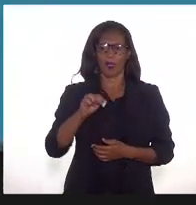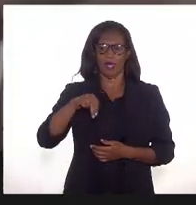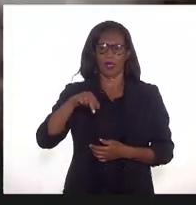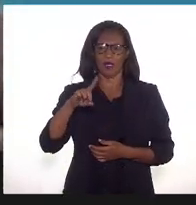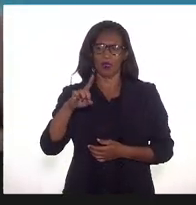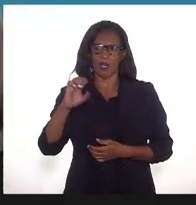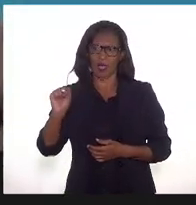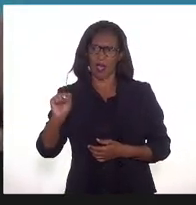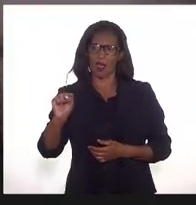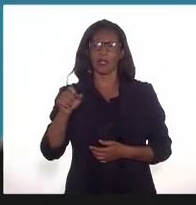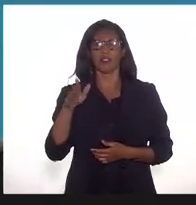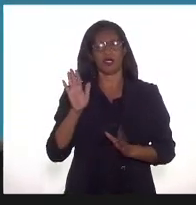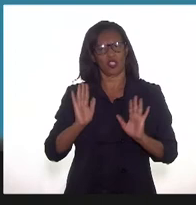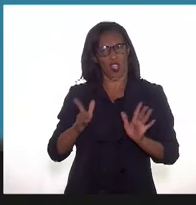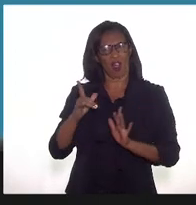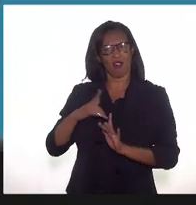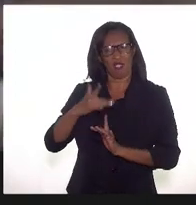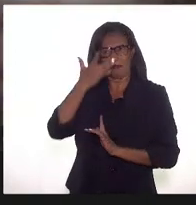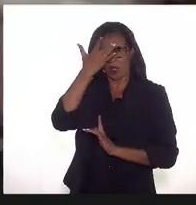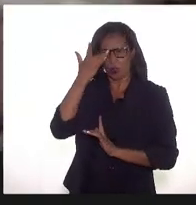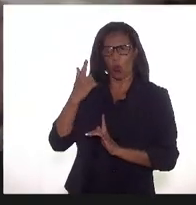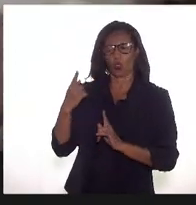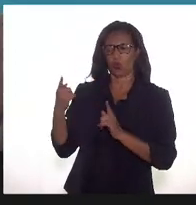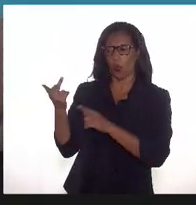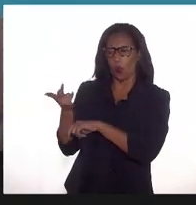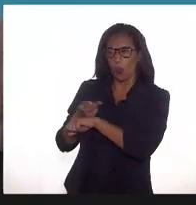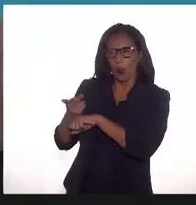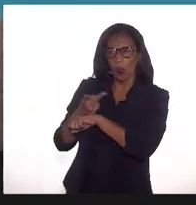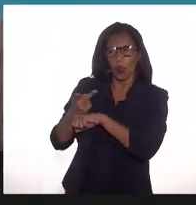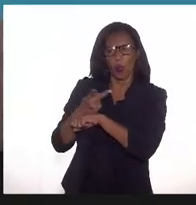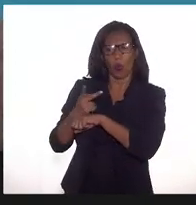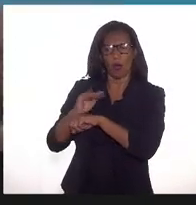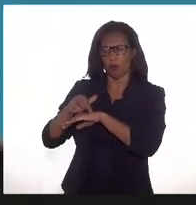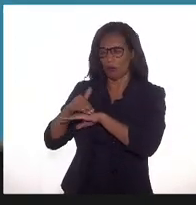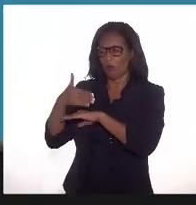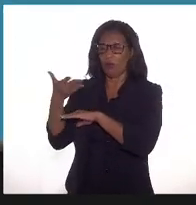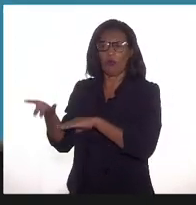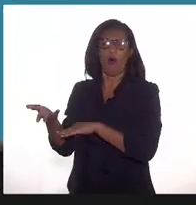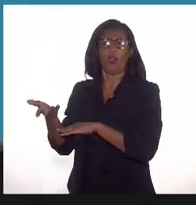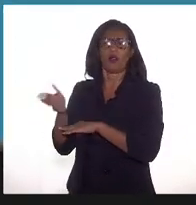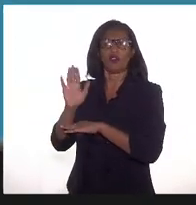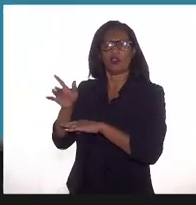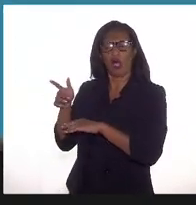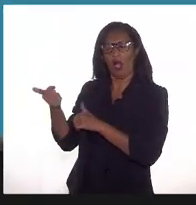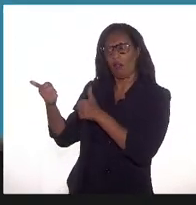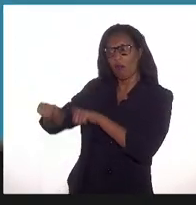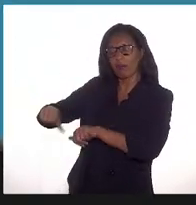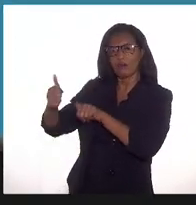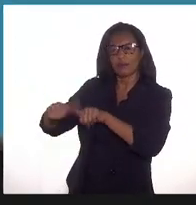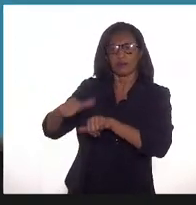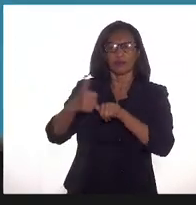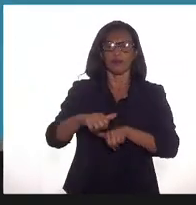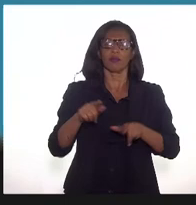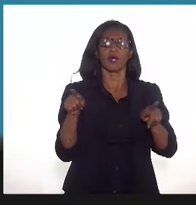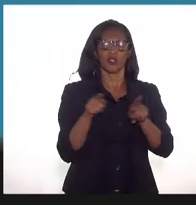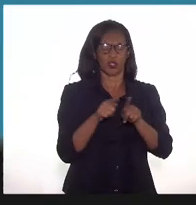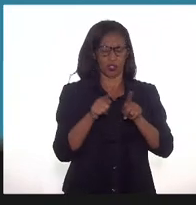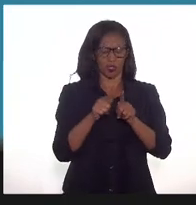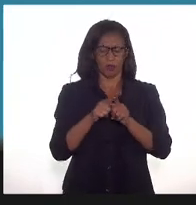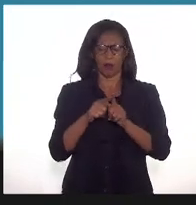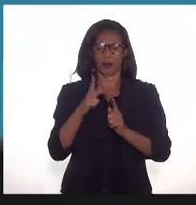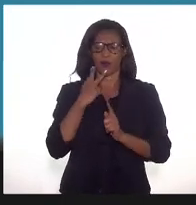buscando as suas contrapartes no mercado, o que é saudável. A gente comenta também a questão